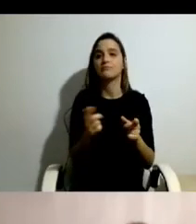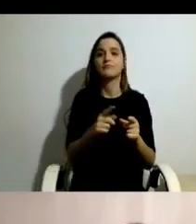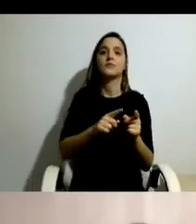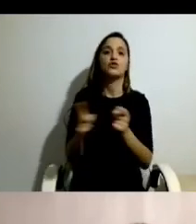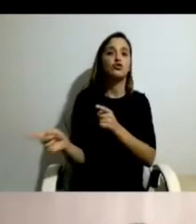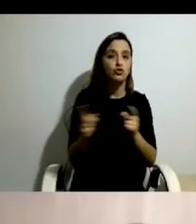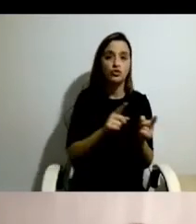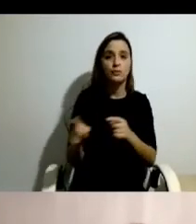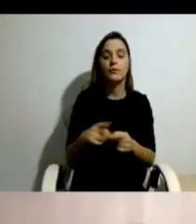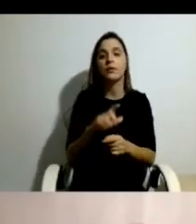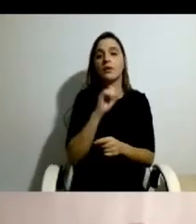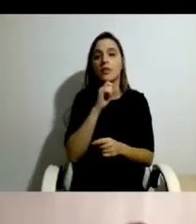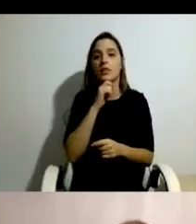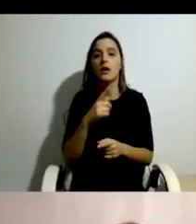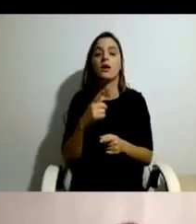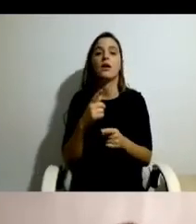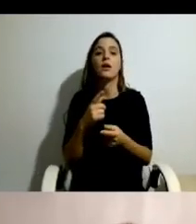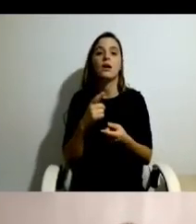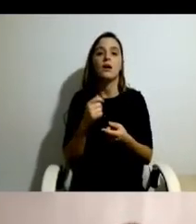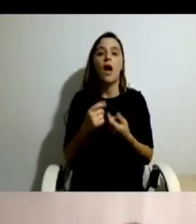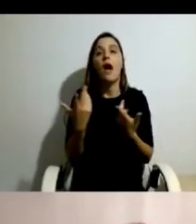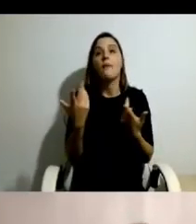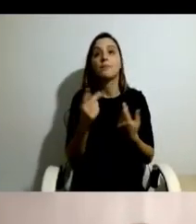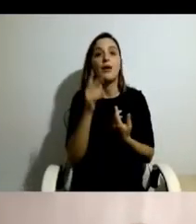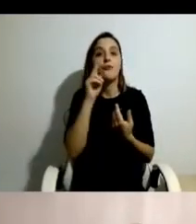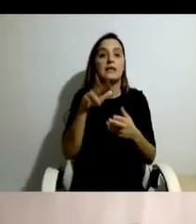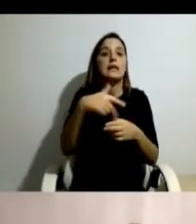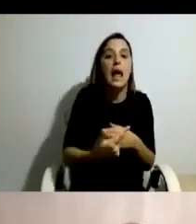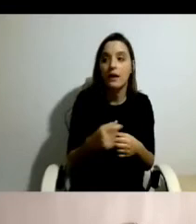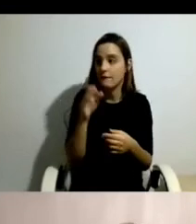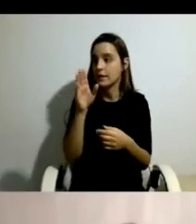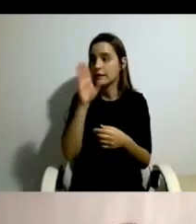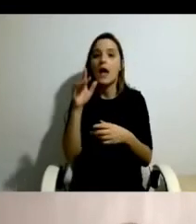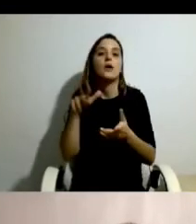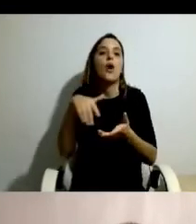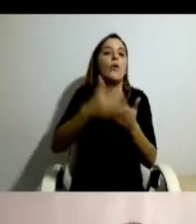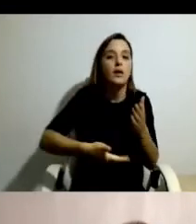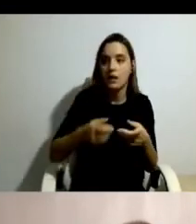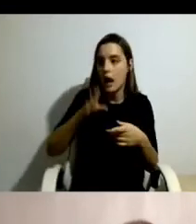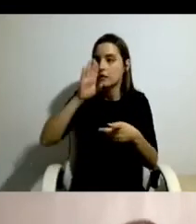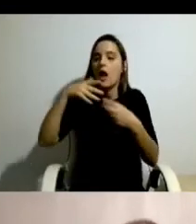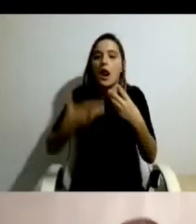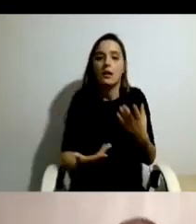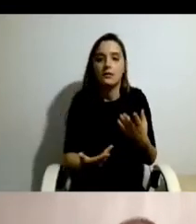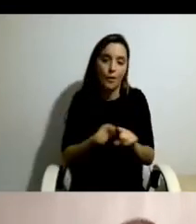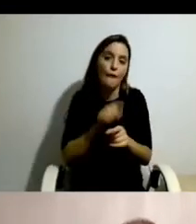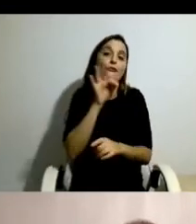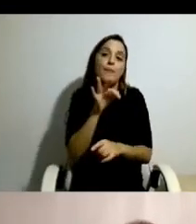ai vê se cais, ai vê se acontece. Isto tem a ver com a forma como a família